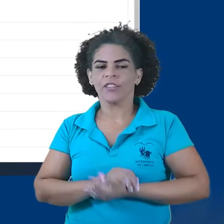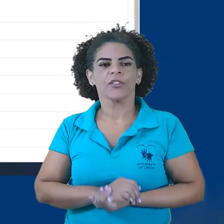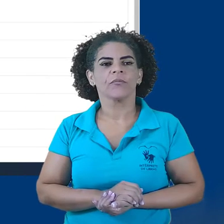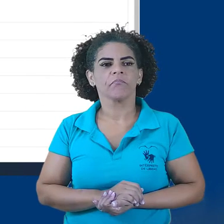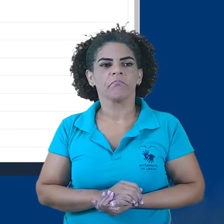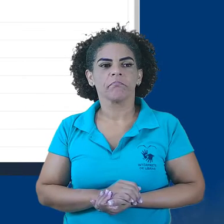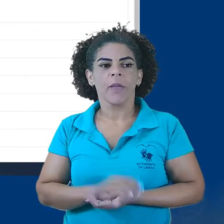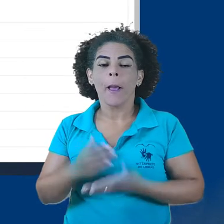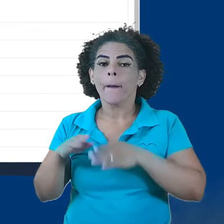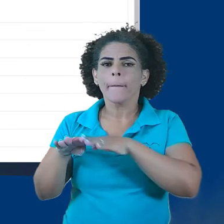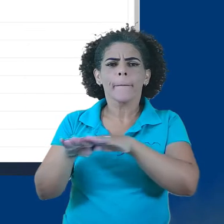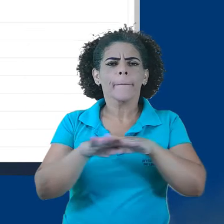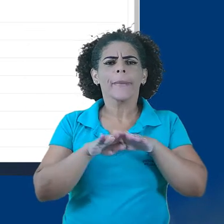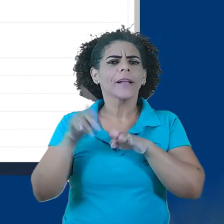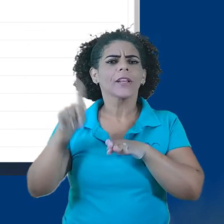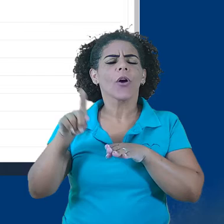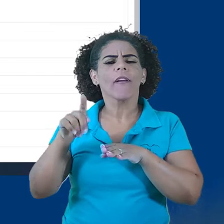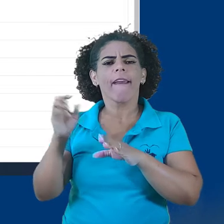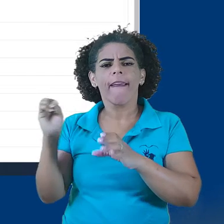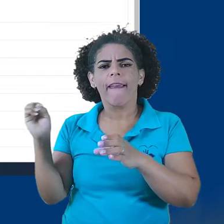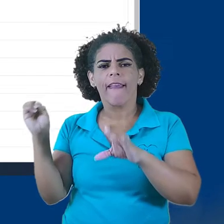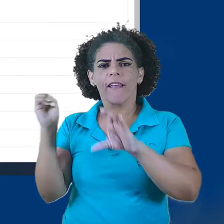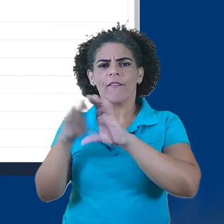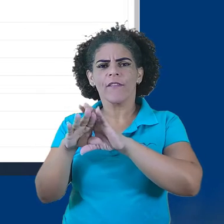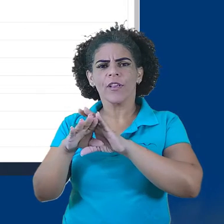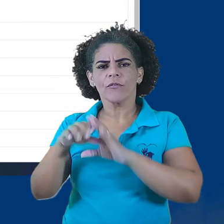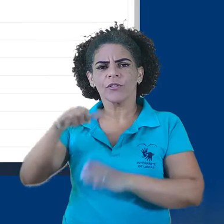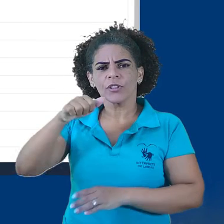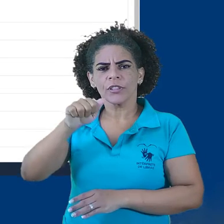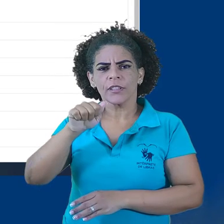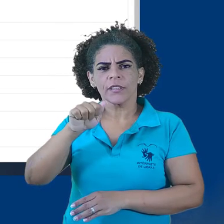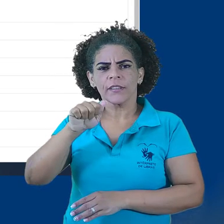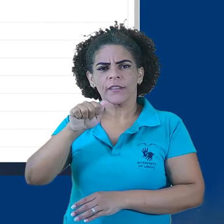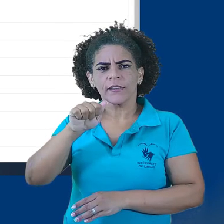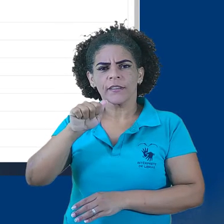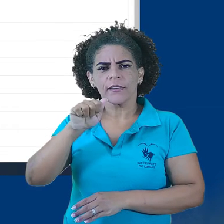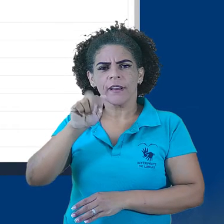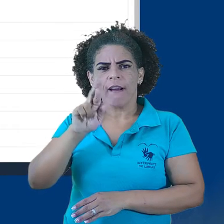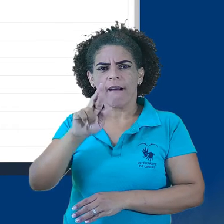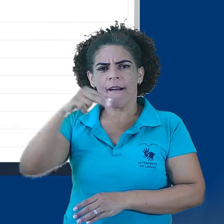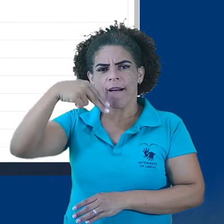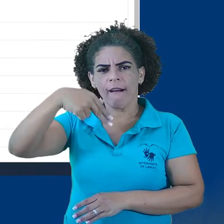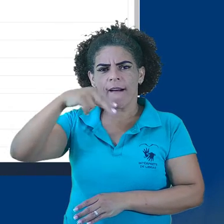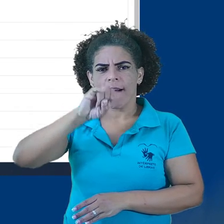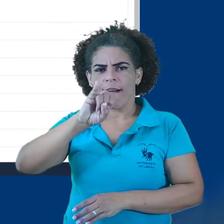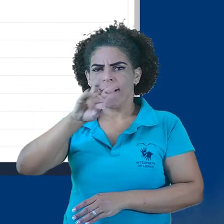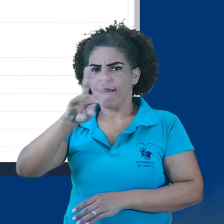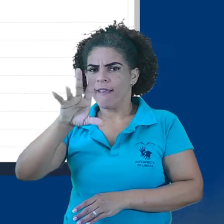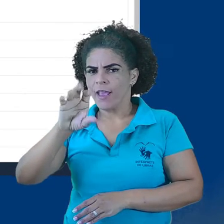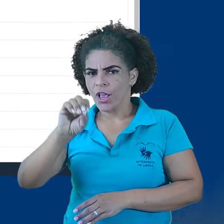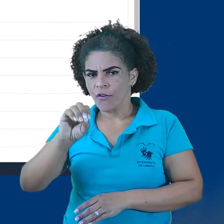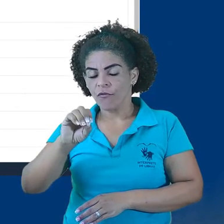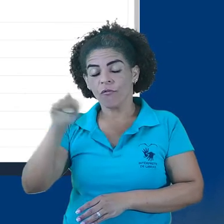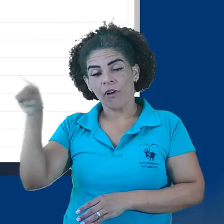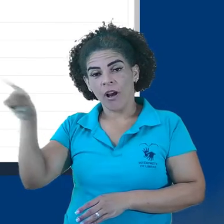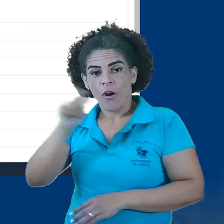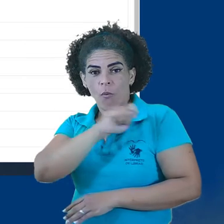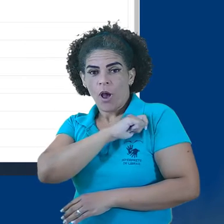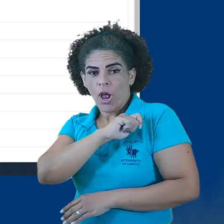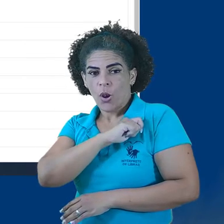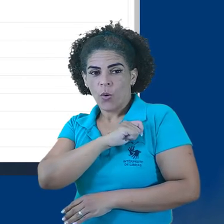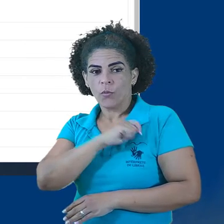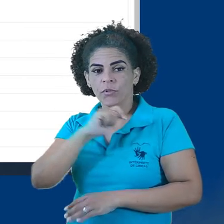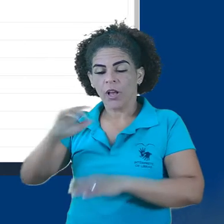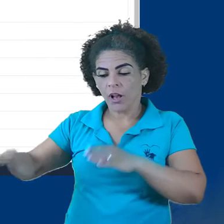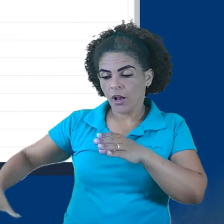Por padrão, temos envios de arquivos selecionados. Envios de arquivo significa que o estudante